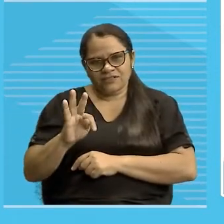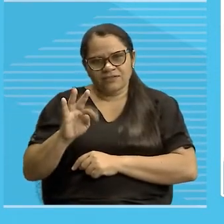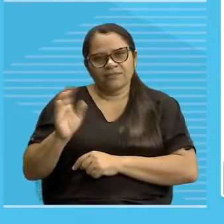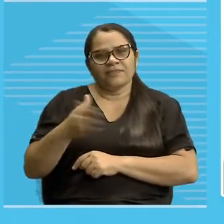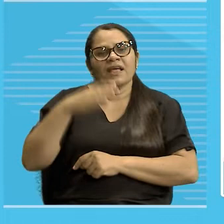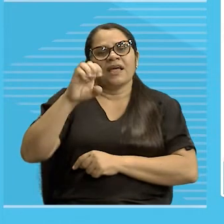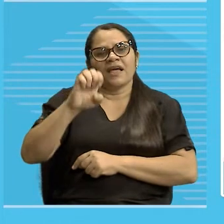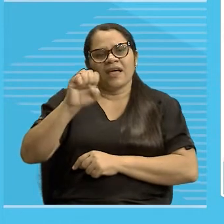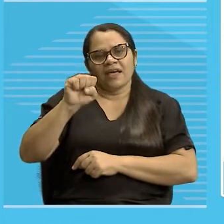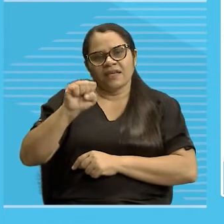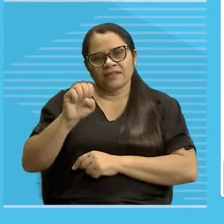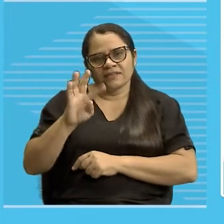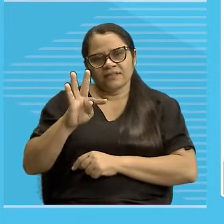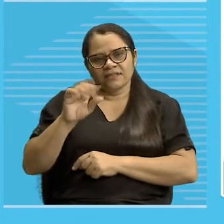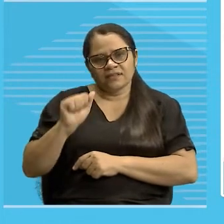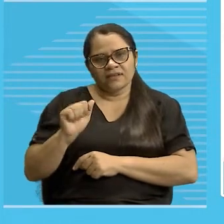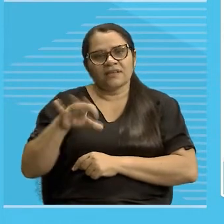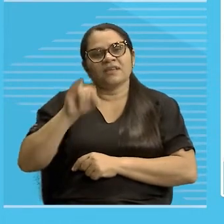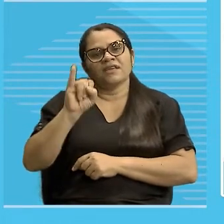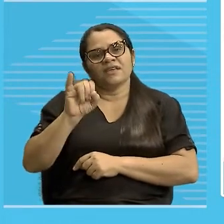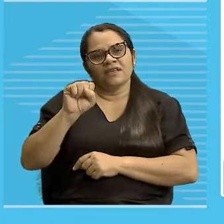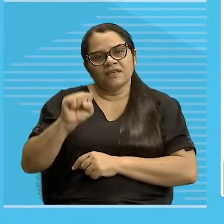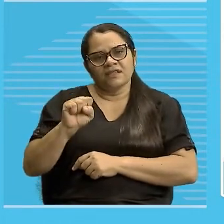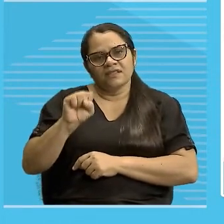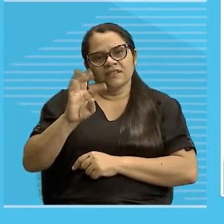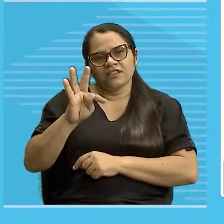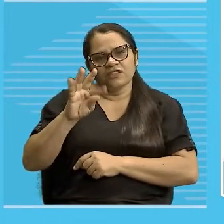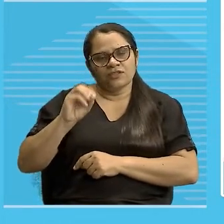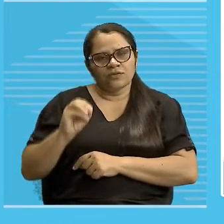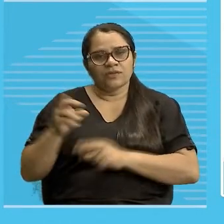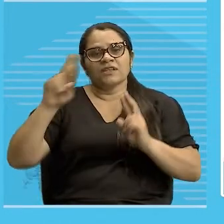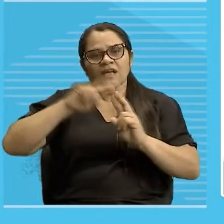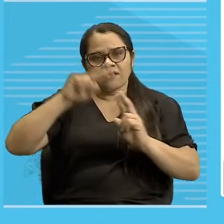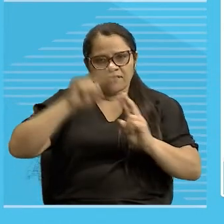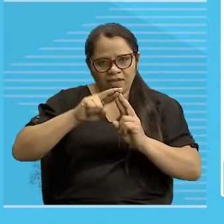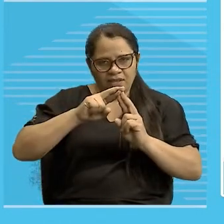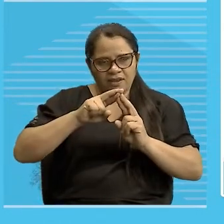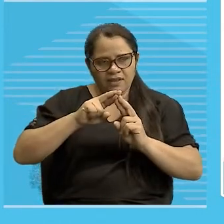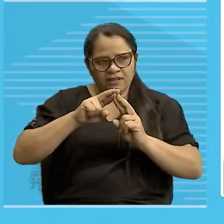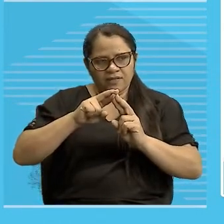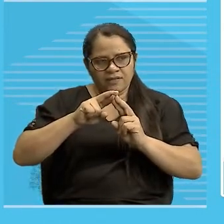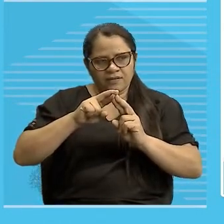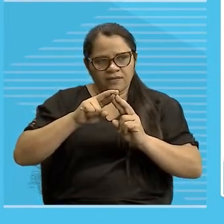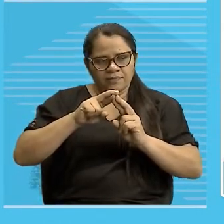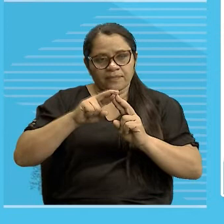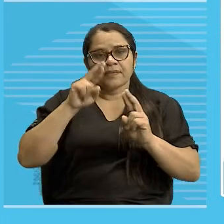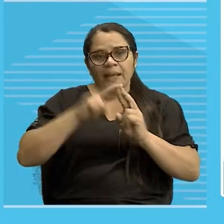passado recente ou a futuro. Olha a referência deles, está vendo? passado recente